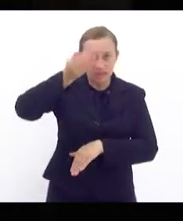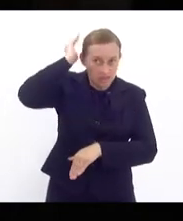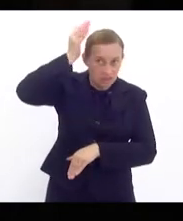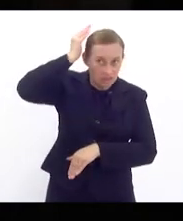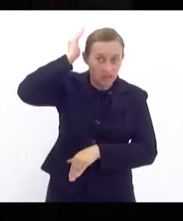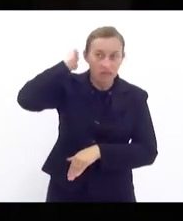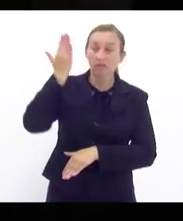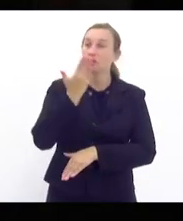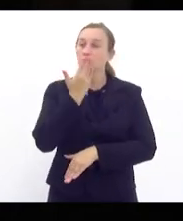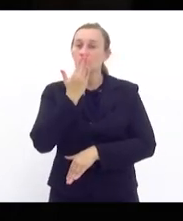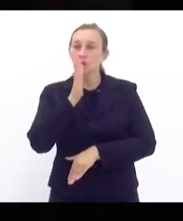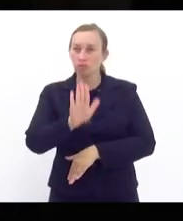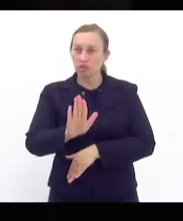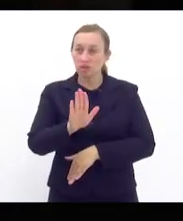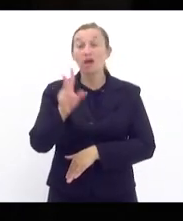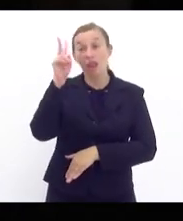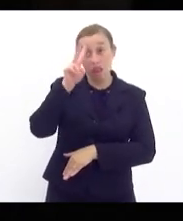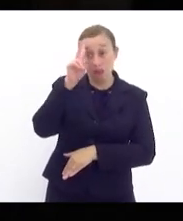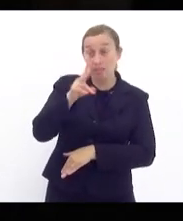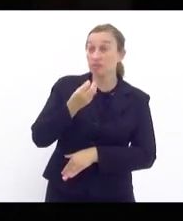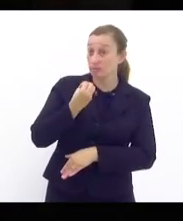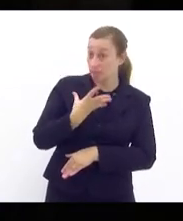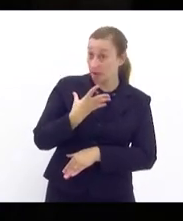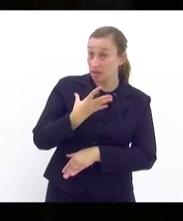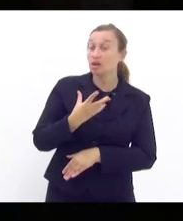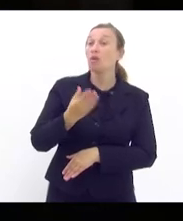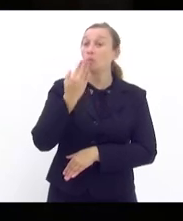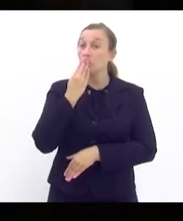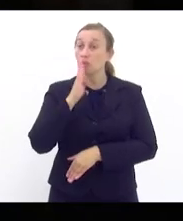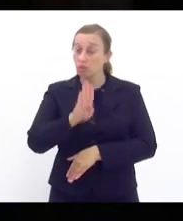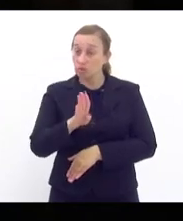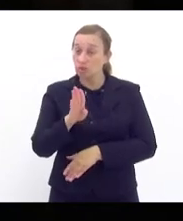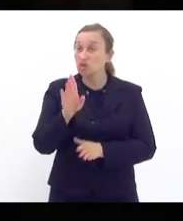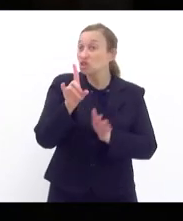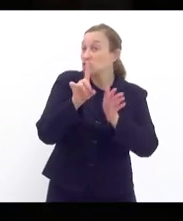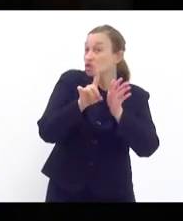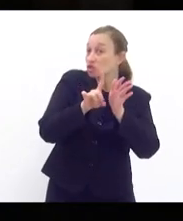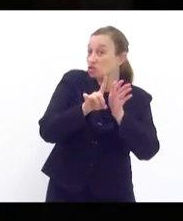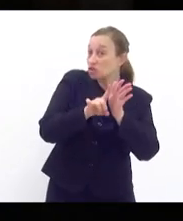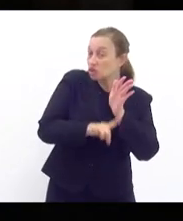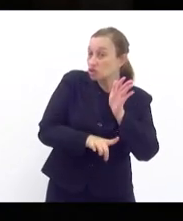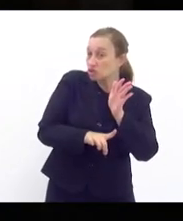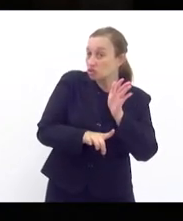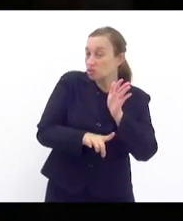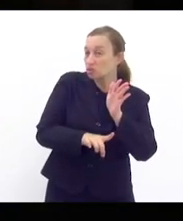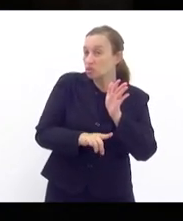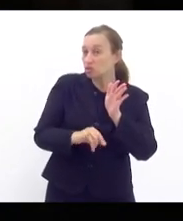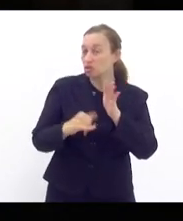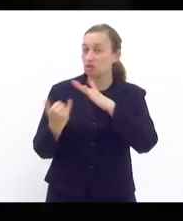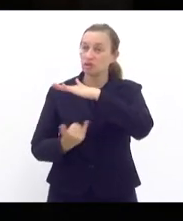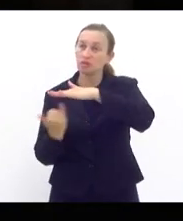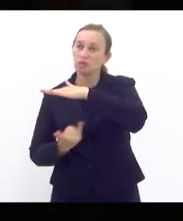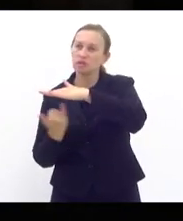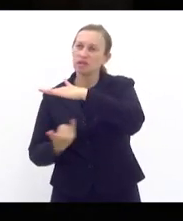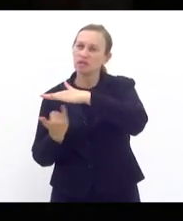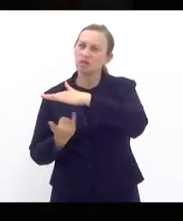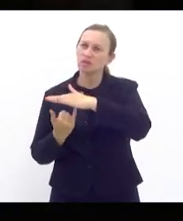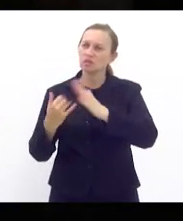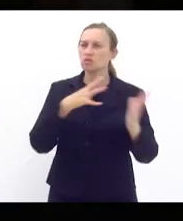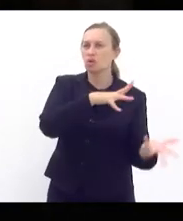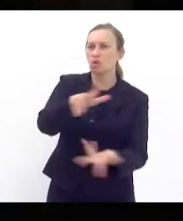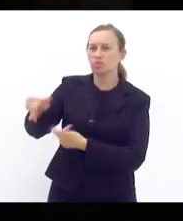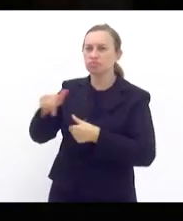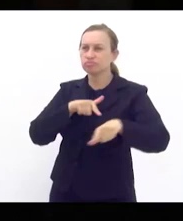prometido lembram bem ele tinha prometido reduzir a informalidade no mundo do trabalho pela